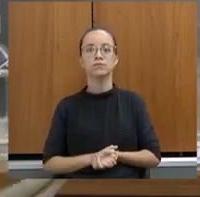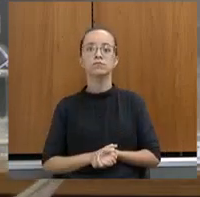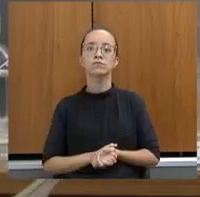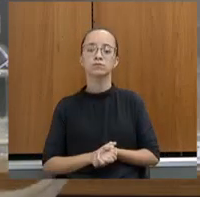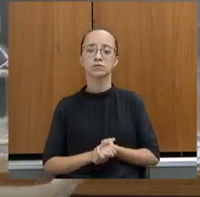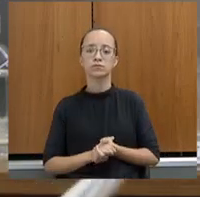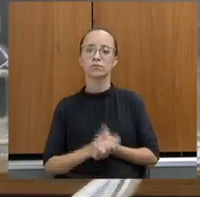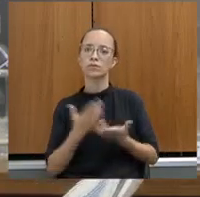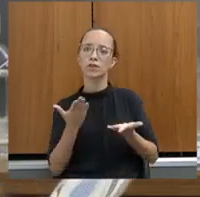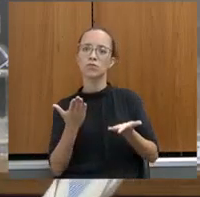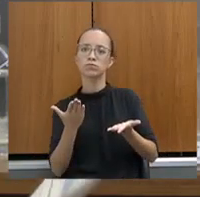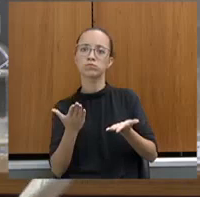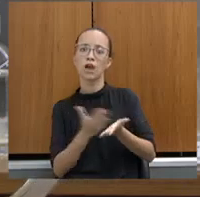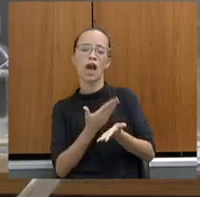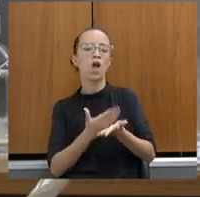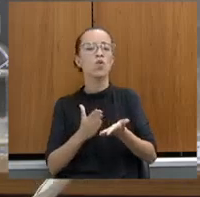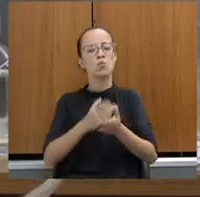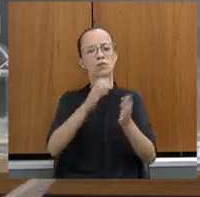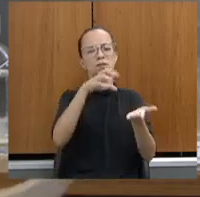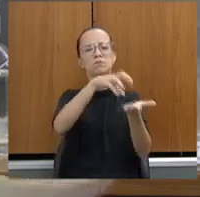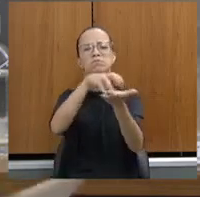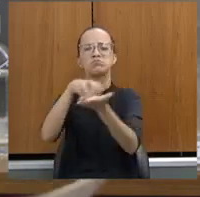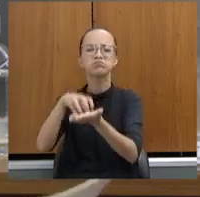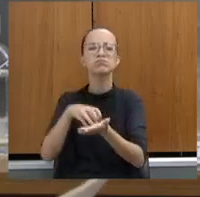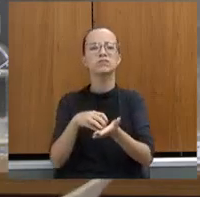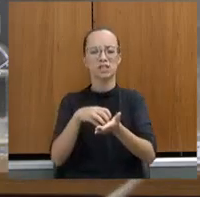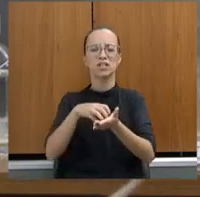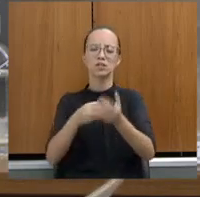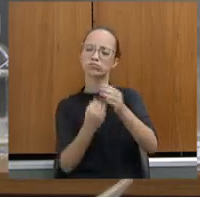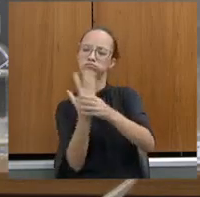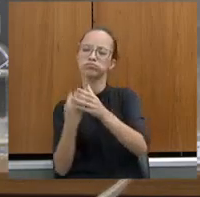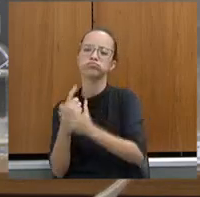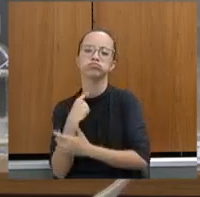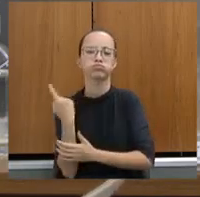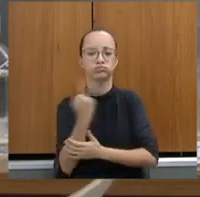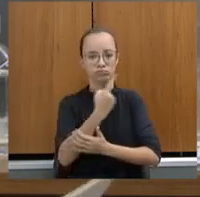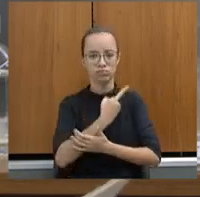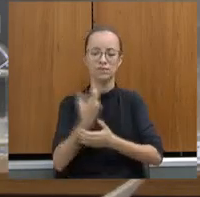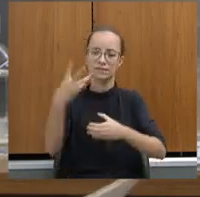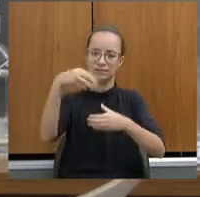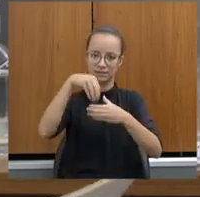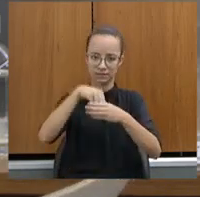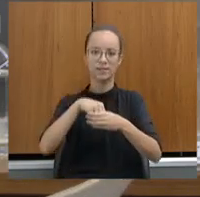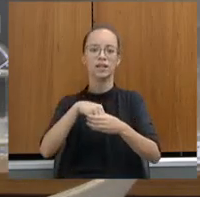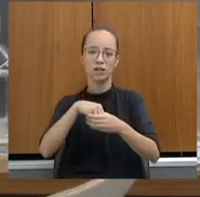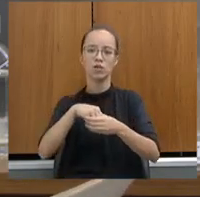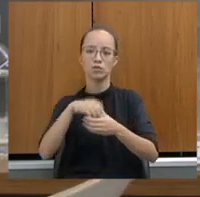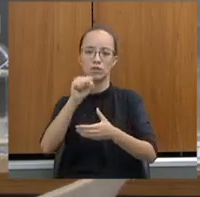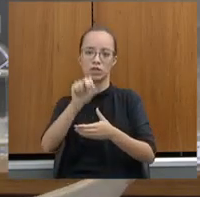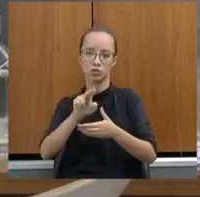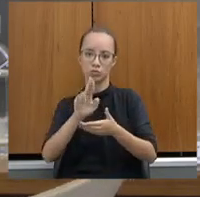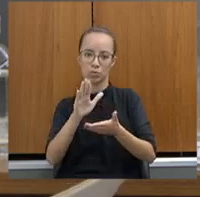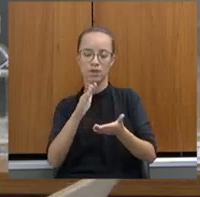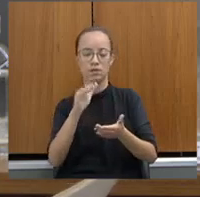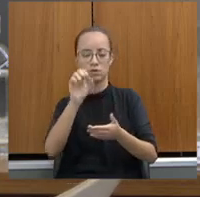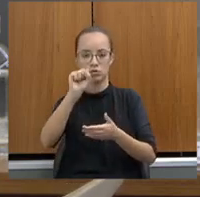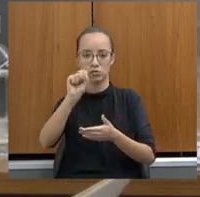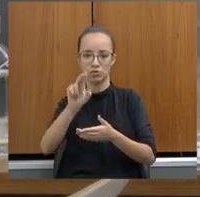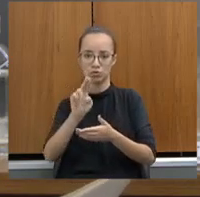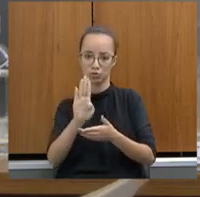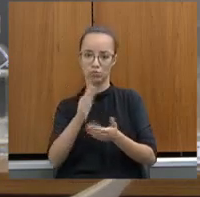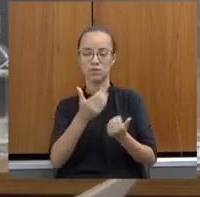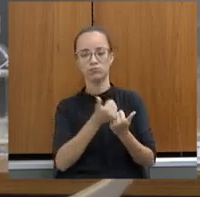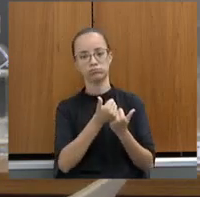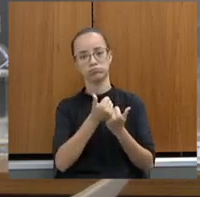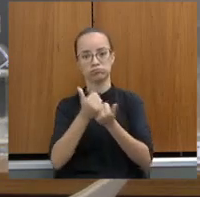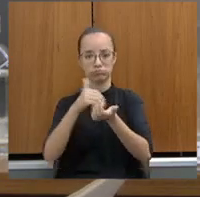aqui são unidades de prevenção e criminalidade que foram reimplantadas dentro da nossa subsecretaria de prevenção. E esse